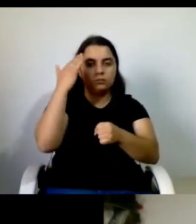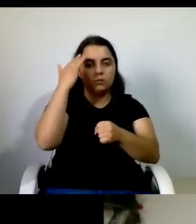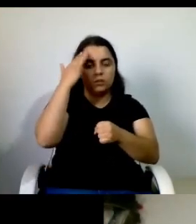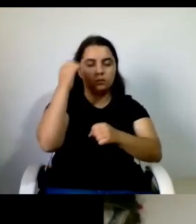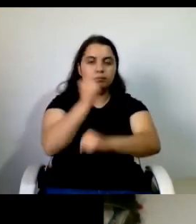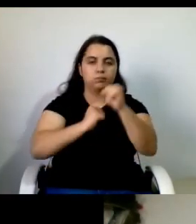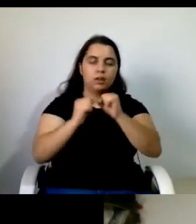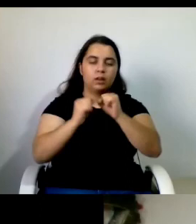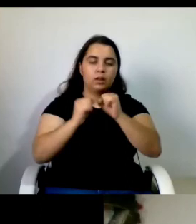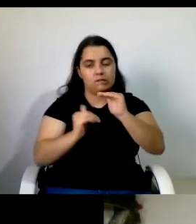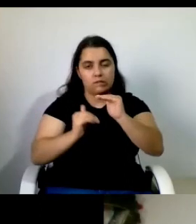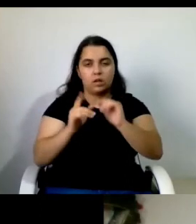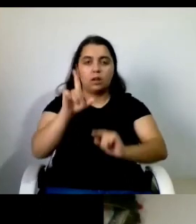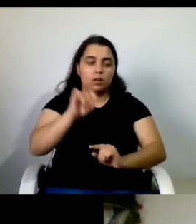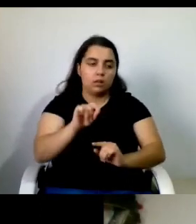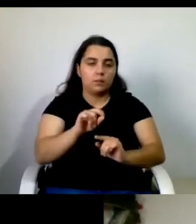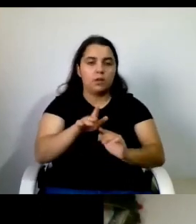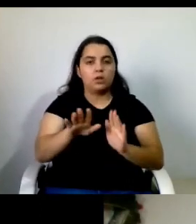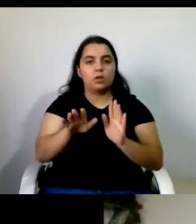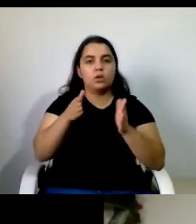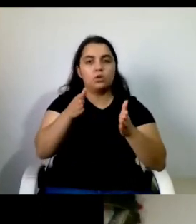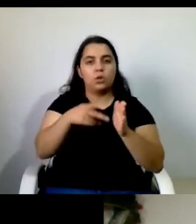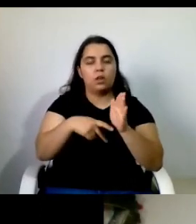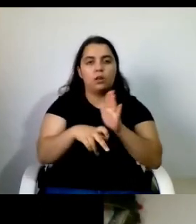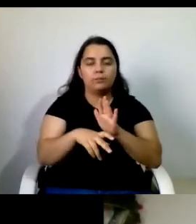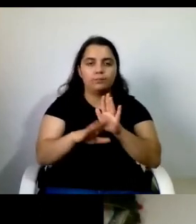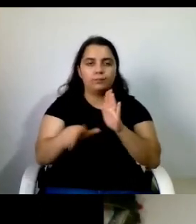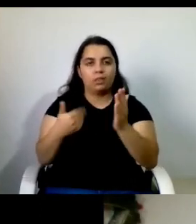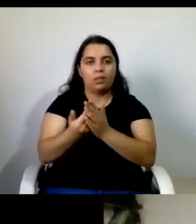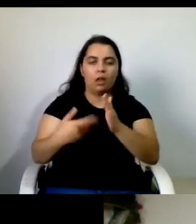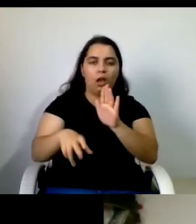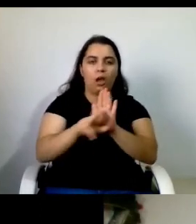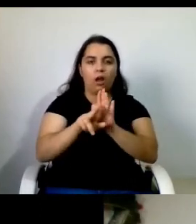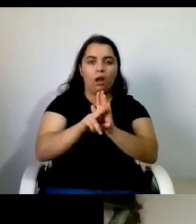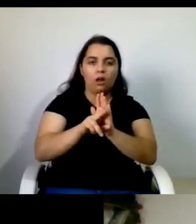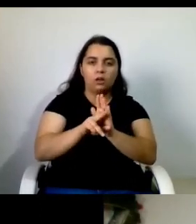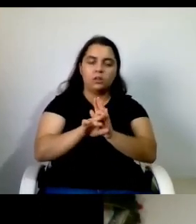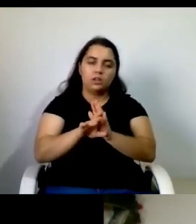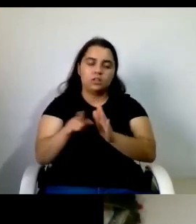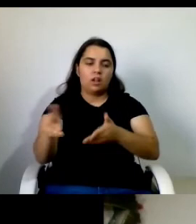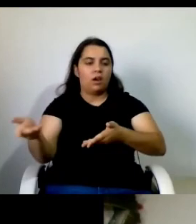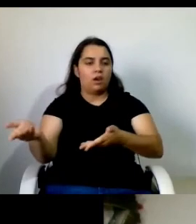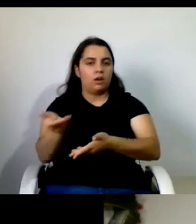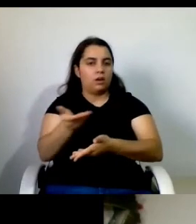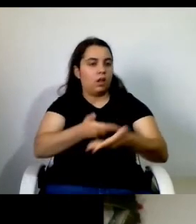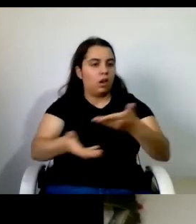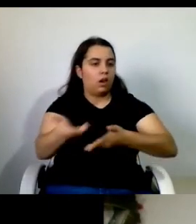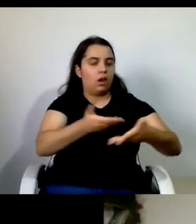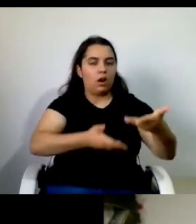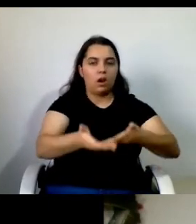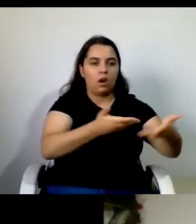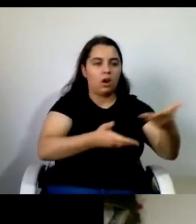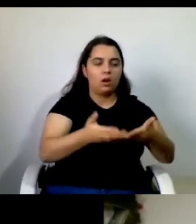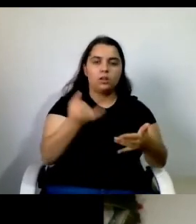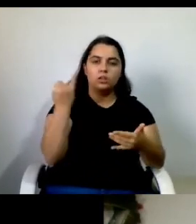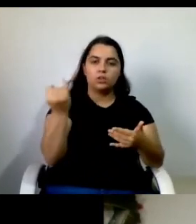tornou-se também revelador desta dinâmica que as instituições querem ter de apoiar cada vez mais